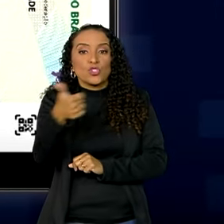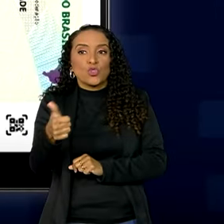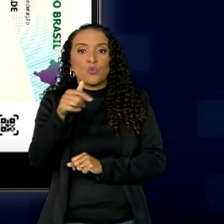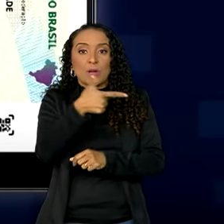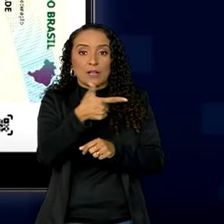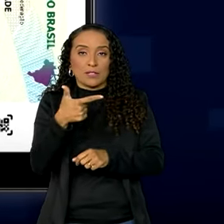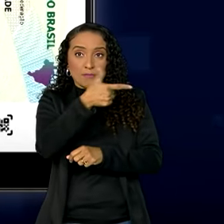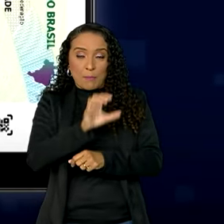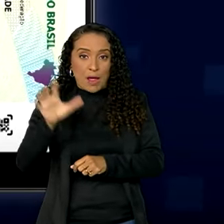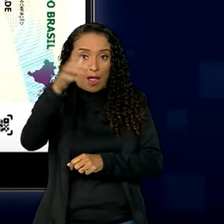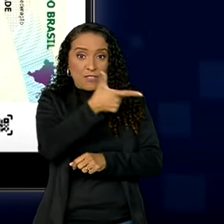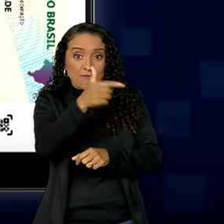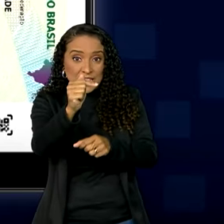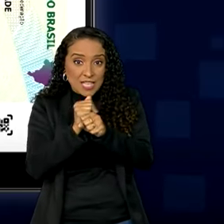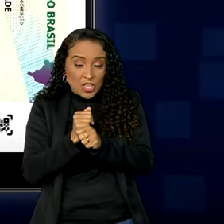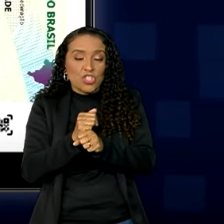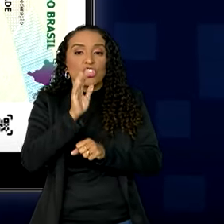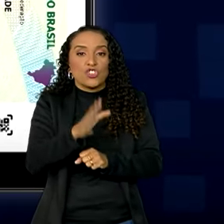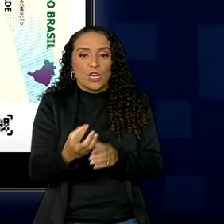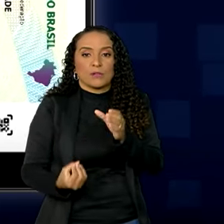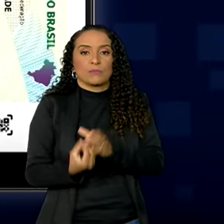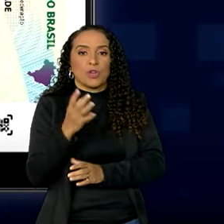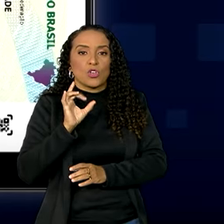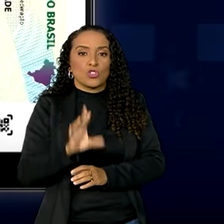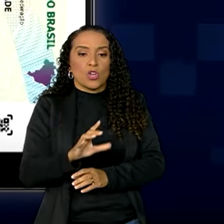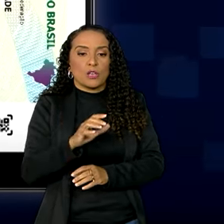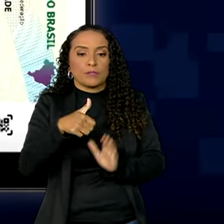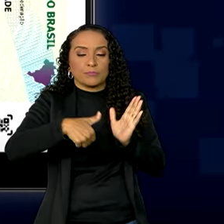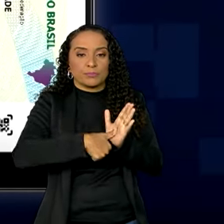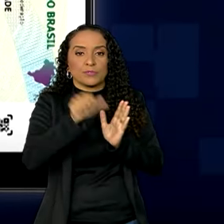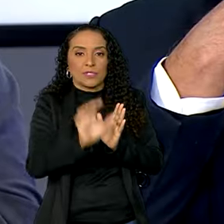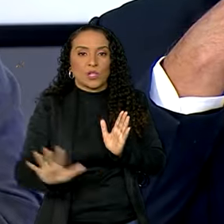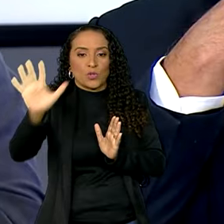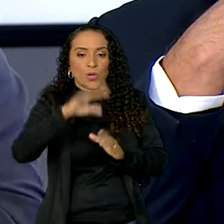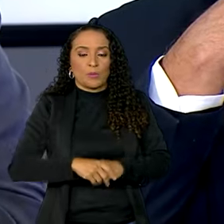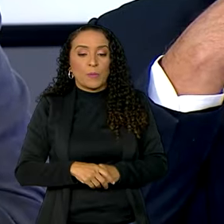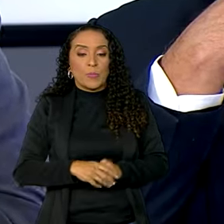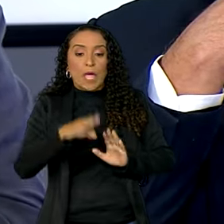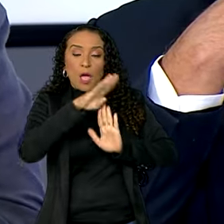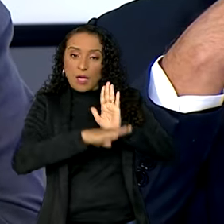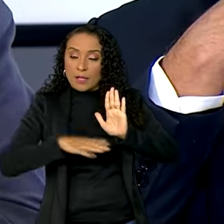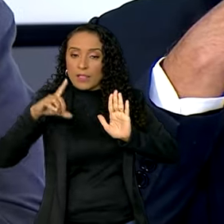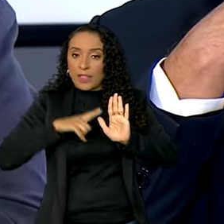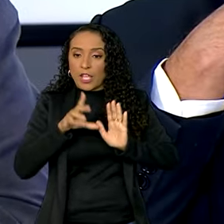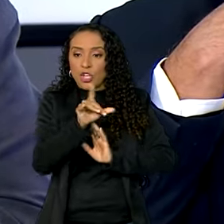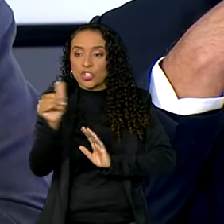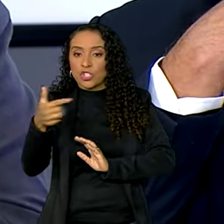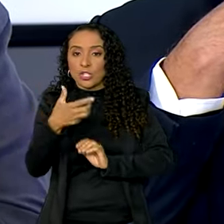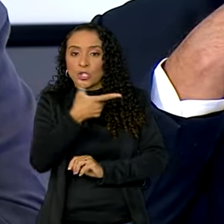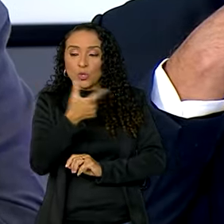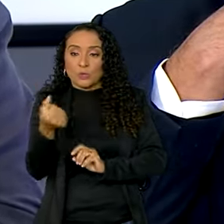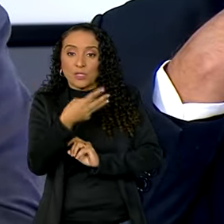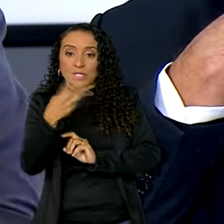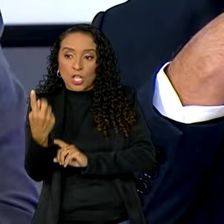27 unidades da federação, já são emitidas apenas a carteira nacional. Esse projeto tem uma data de 2031